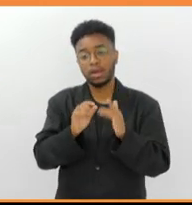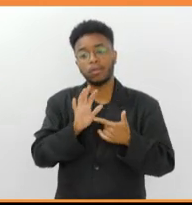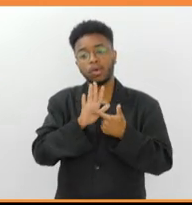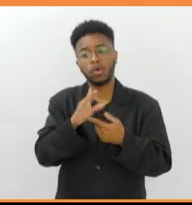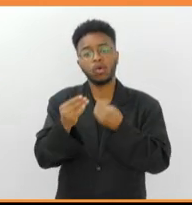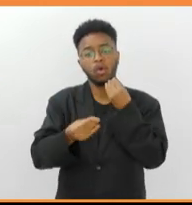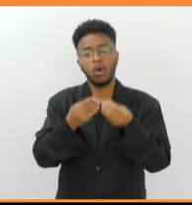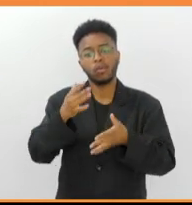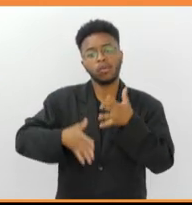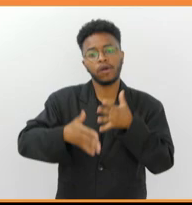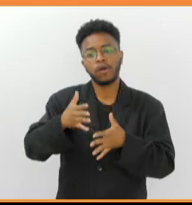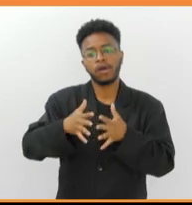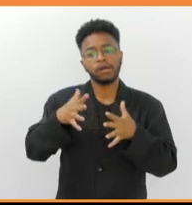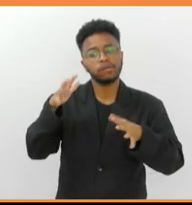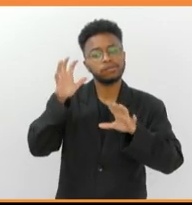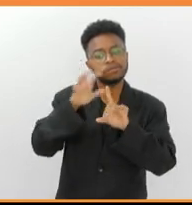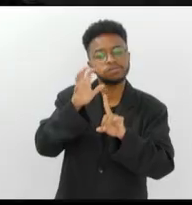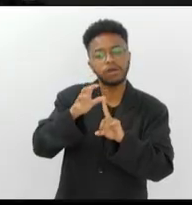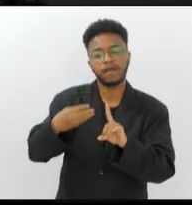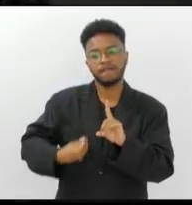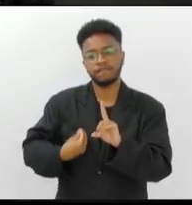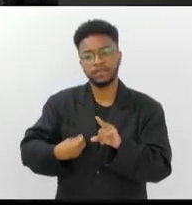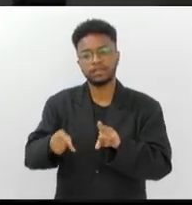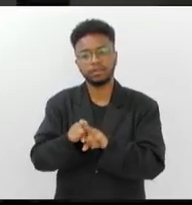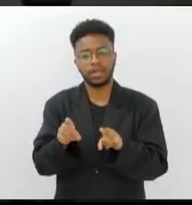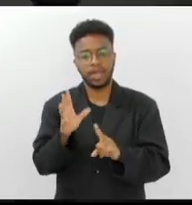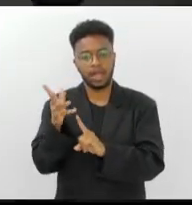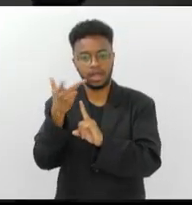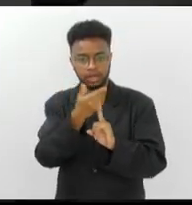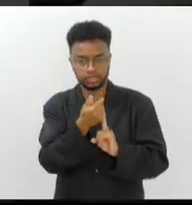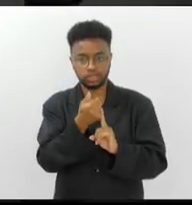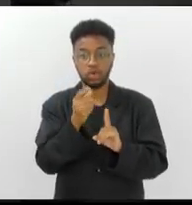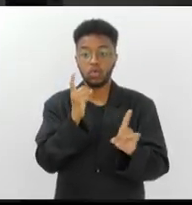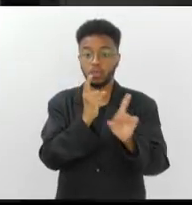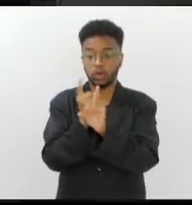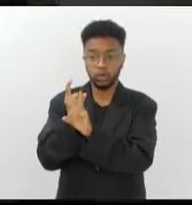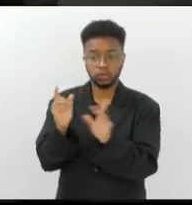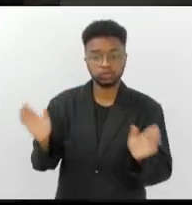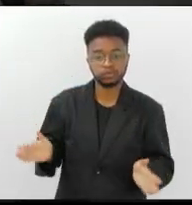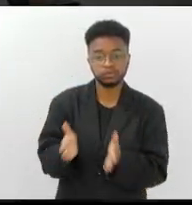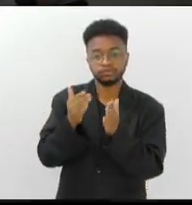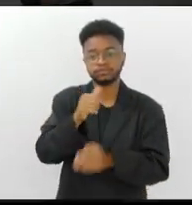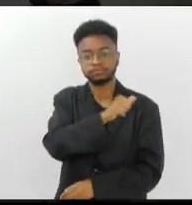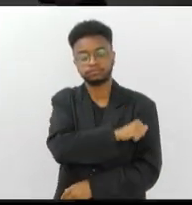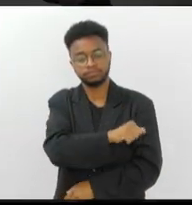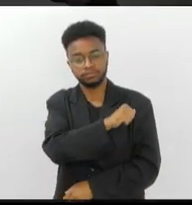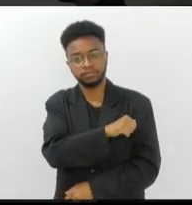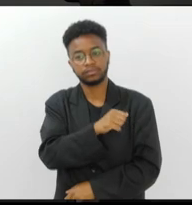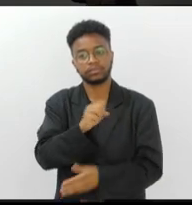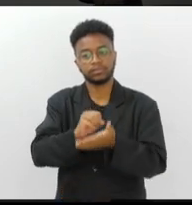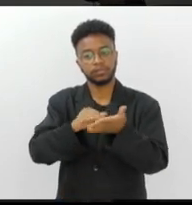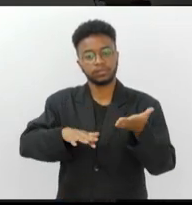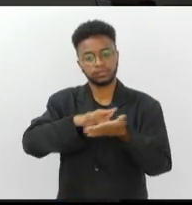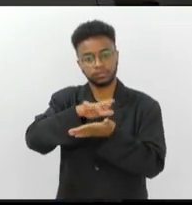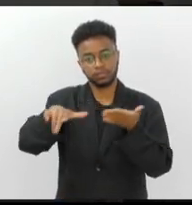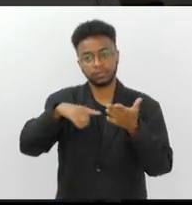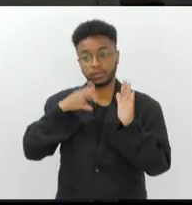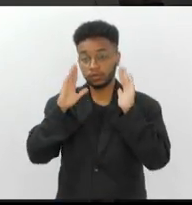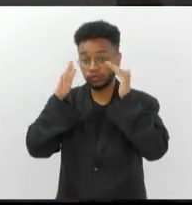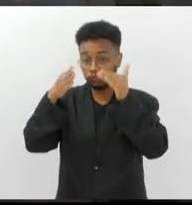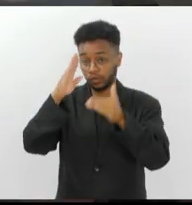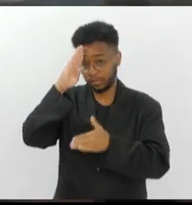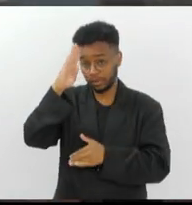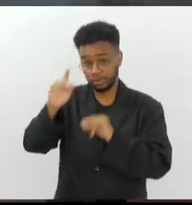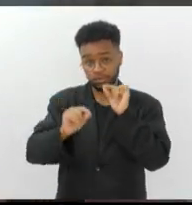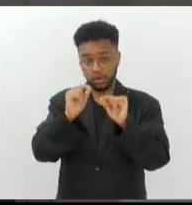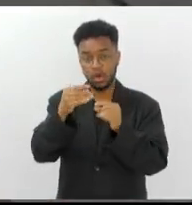cotidiana e também à arte. O encontro promove no Rio de Janeiro uma série de atividades, tendo como foco principal